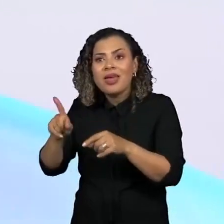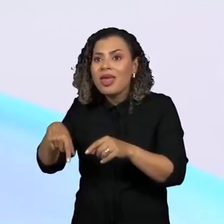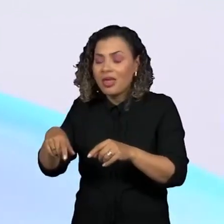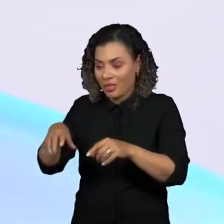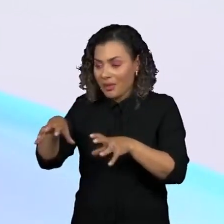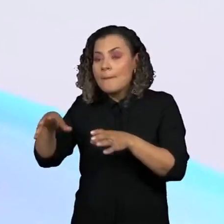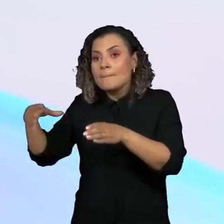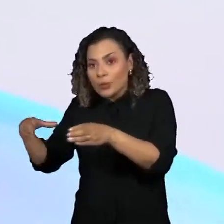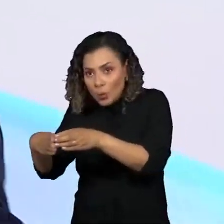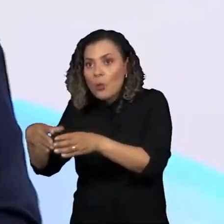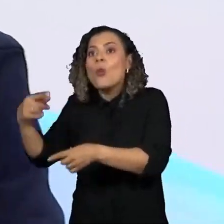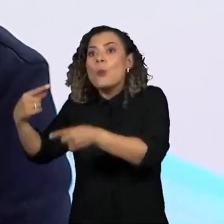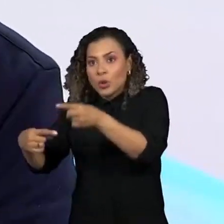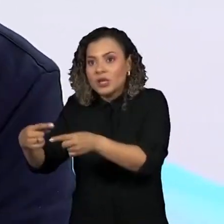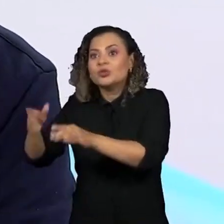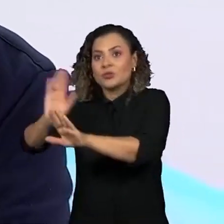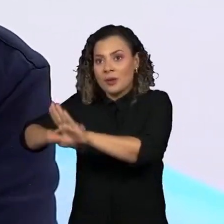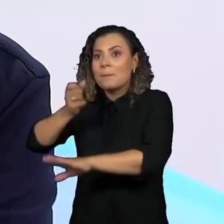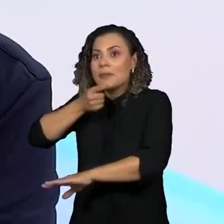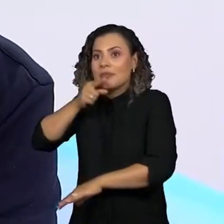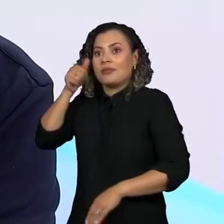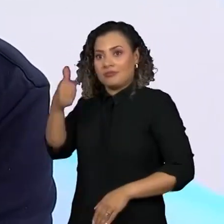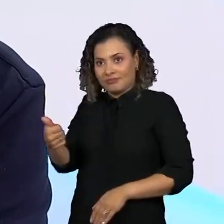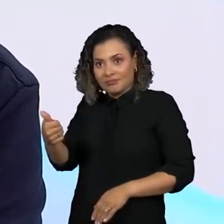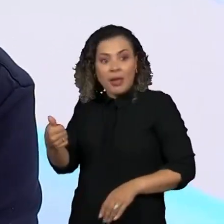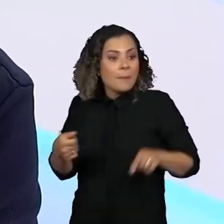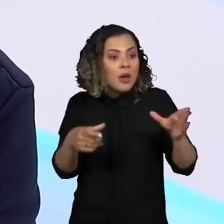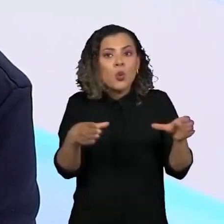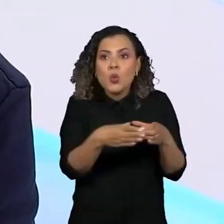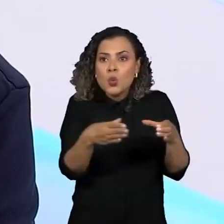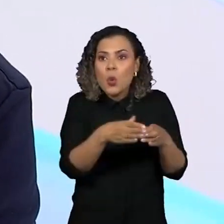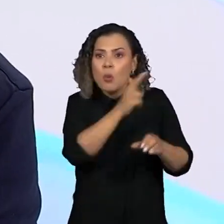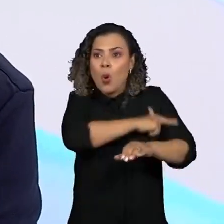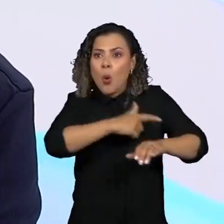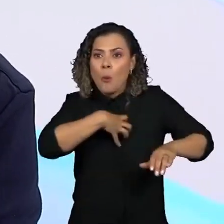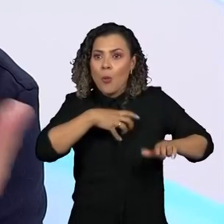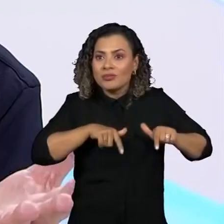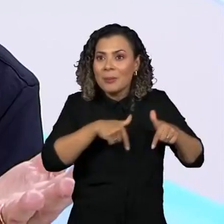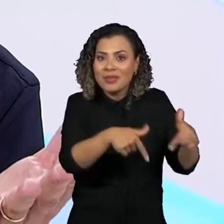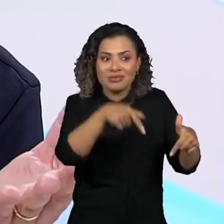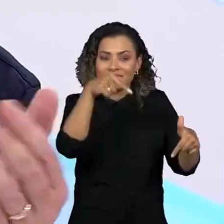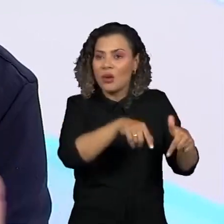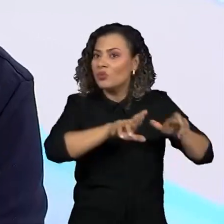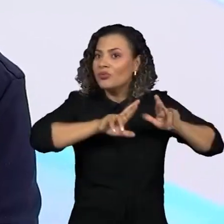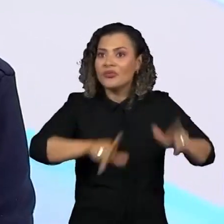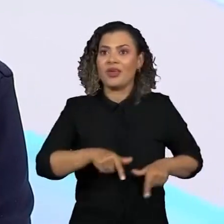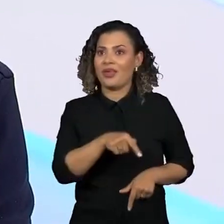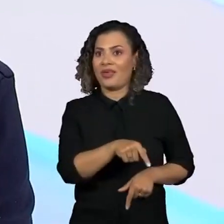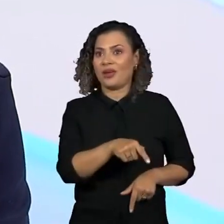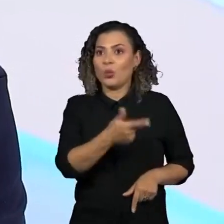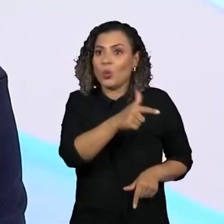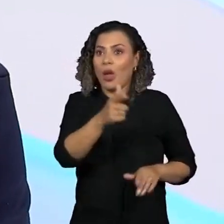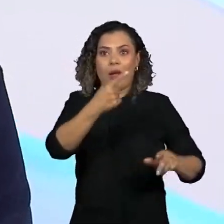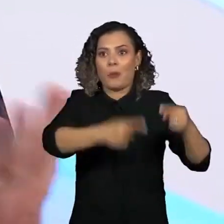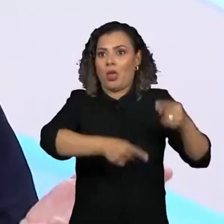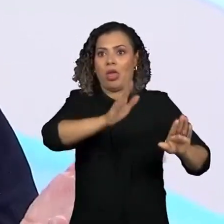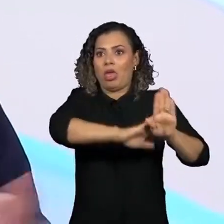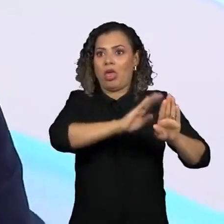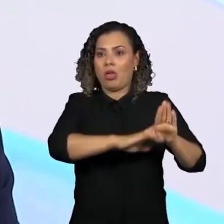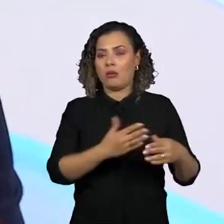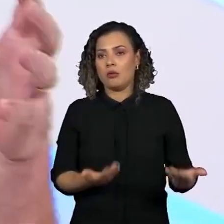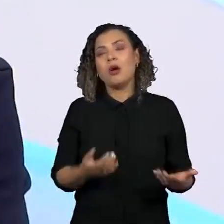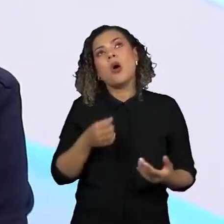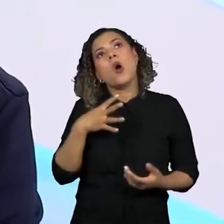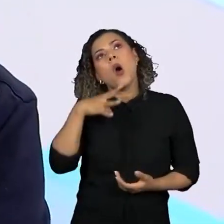e a coisa comportamental, ela acaba também dando na consequência, na política, claro, né? Porque você não pode ter um comportamento